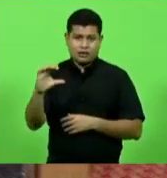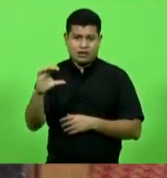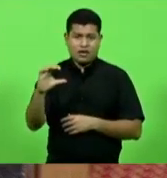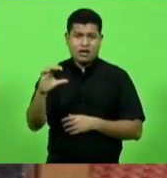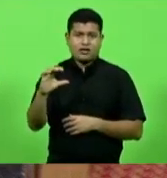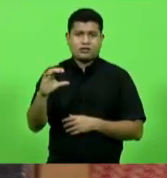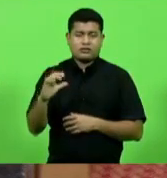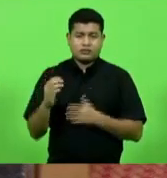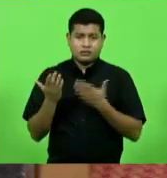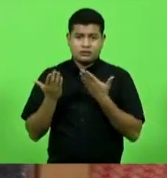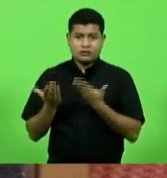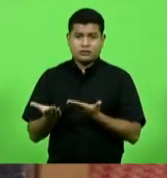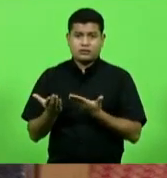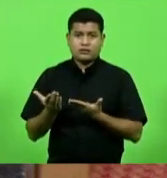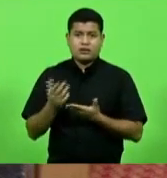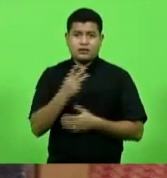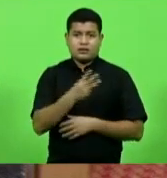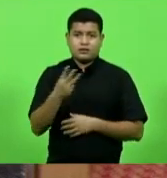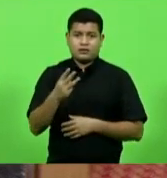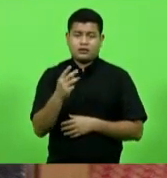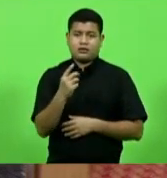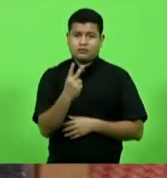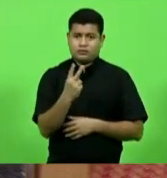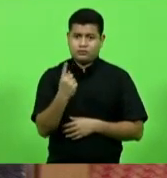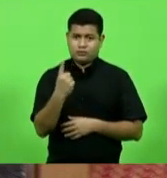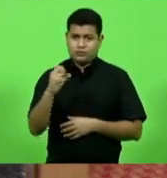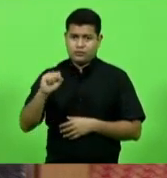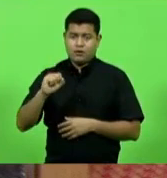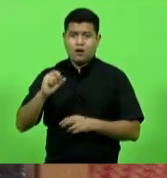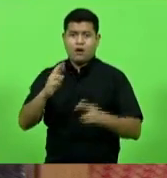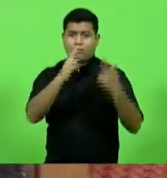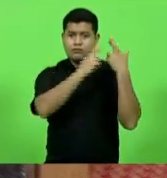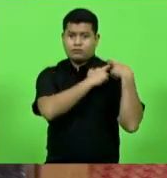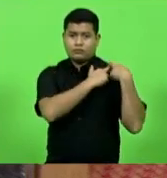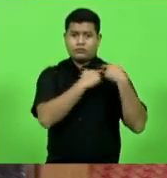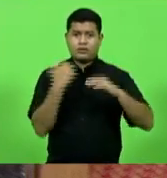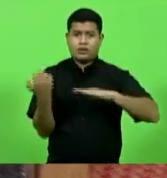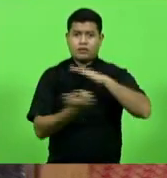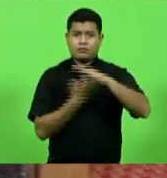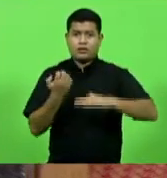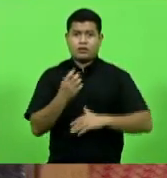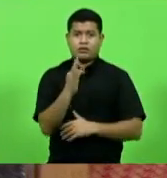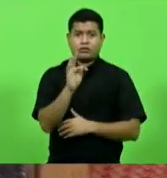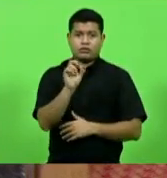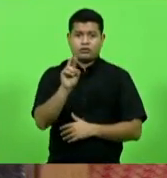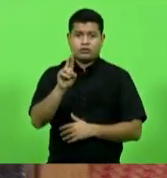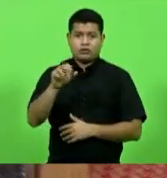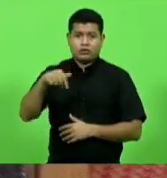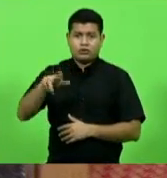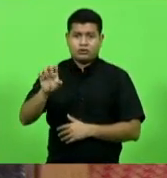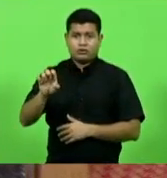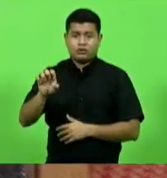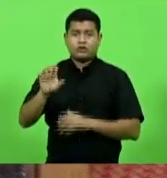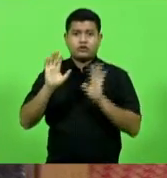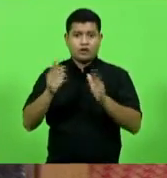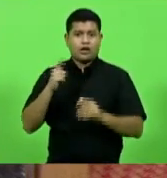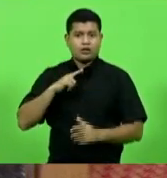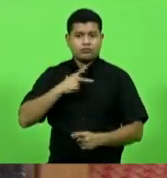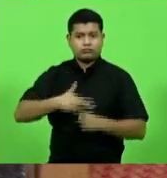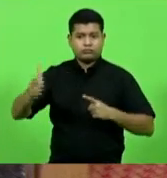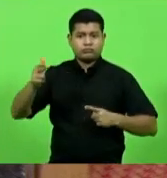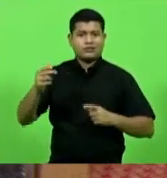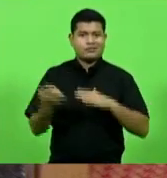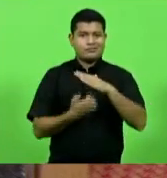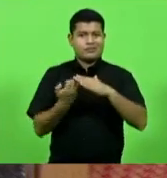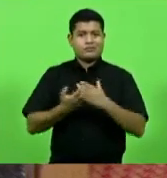218 sob responsabilidade da empresa torta então já tem a empresa ganhadora e a